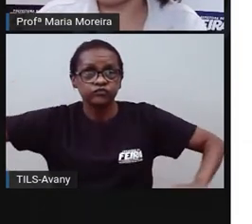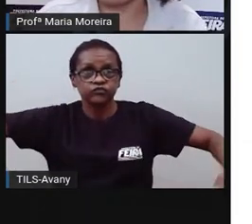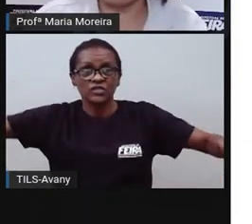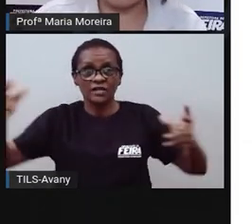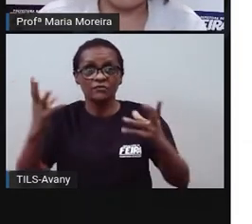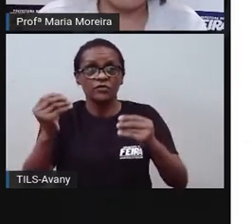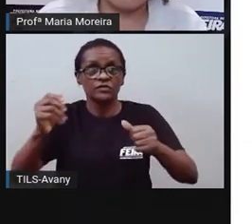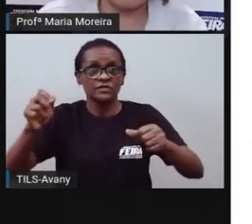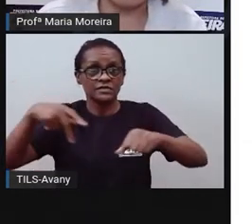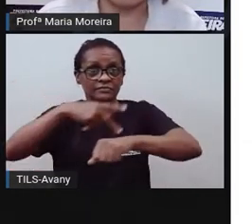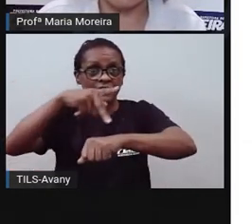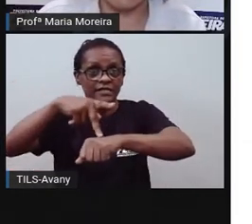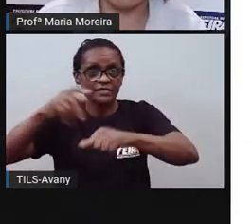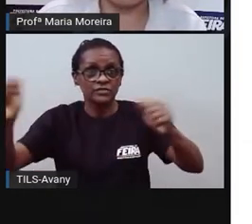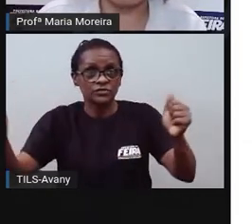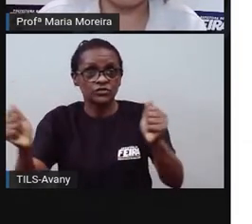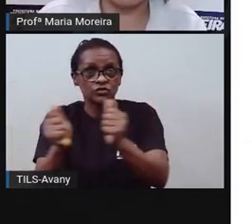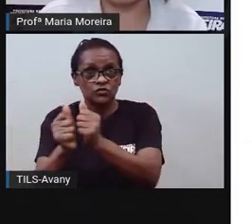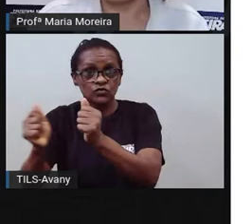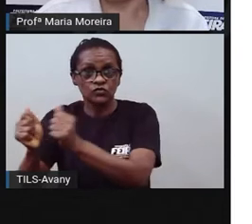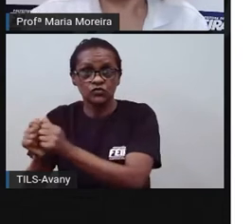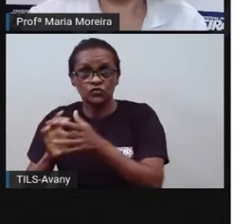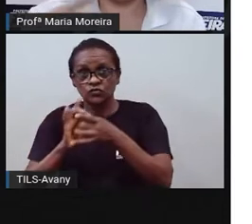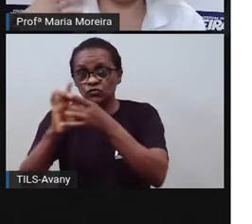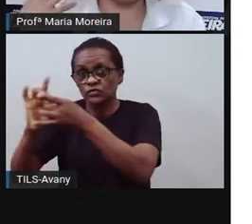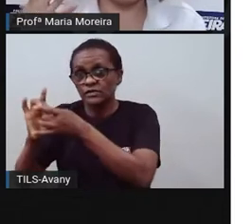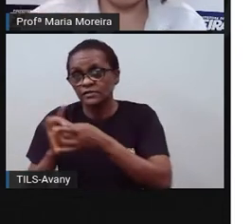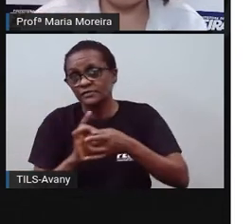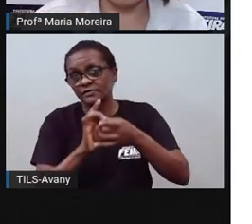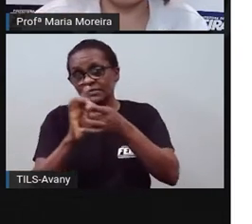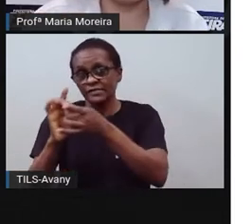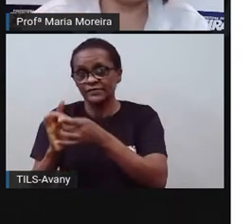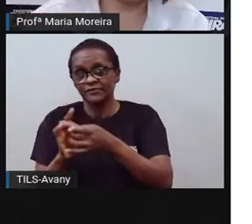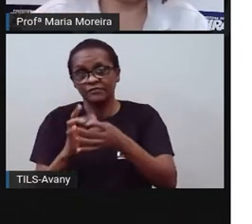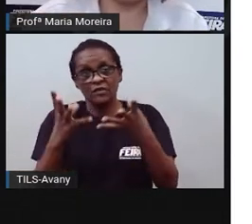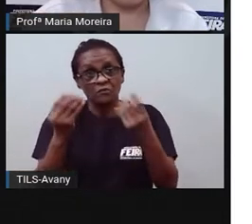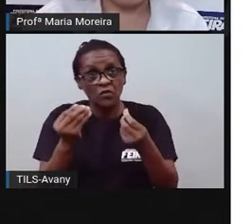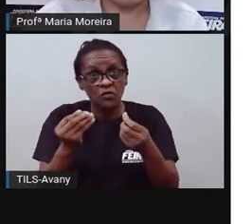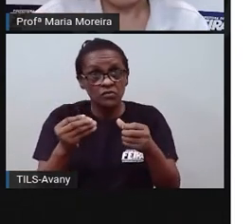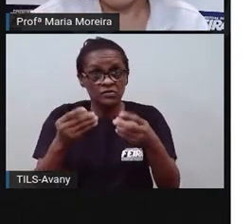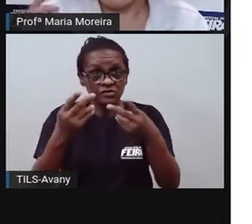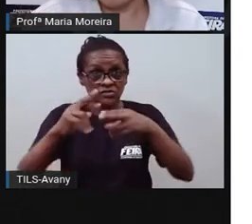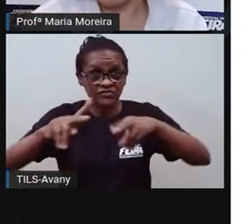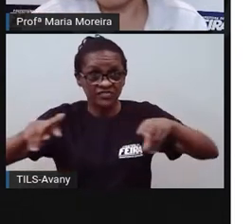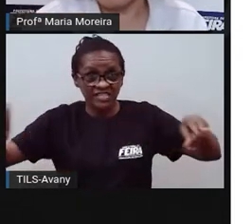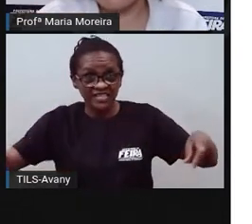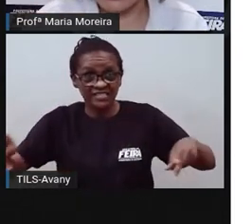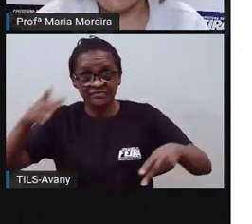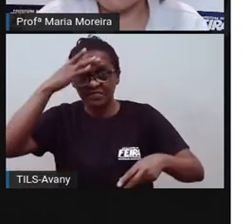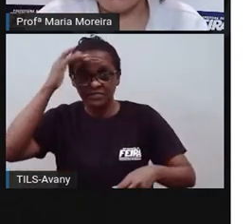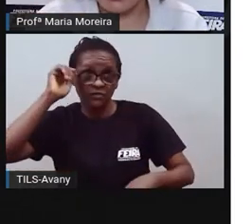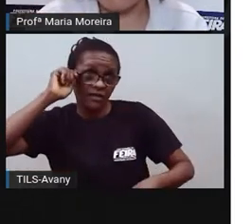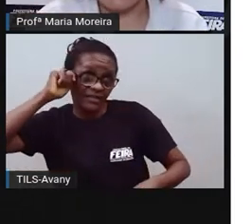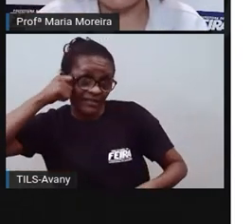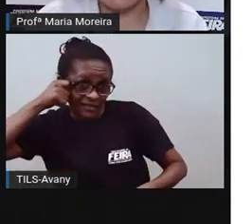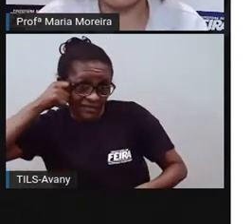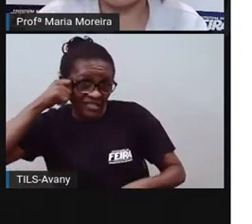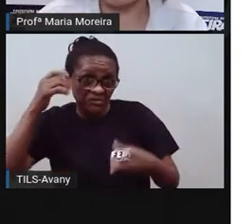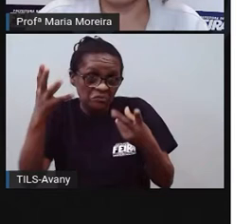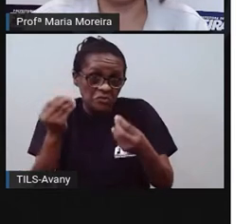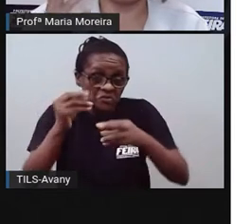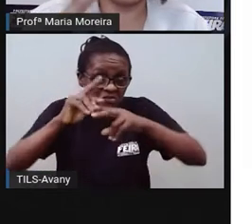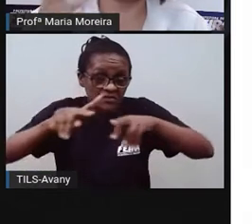inclusive a Pró falou aqui sobre o Egito, não foi isso? Tem Angola, Moçambique. Lembram da música, né? De palavra